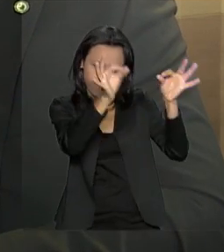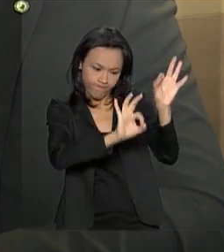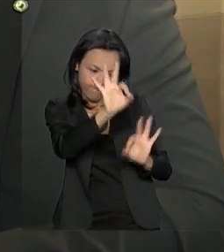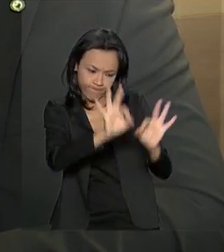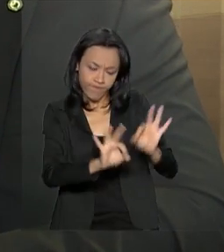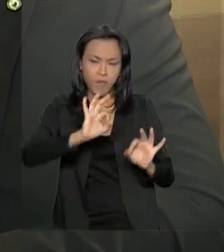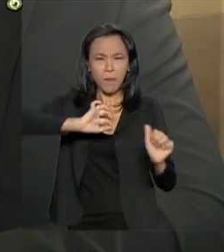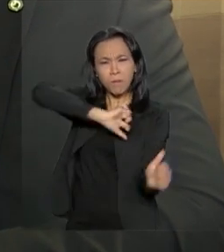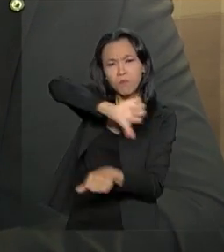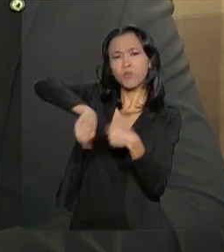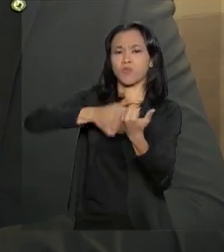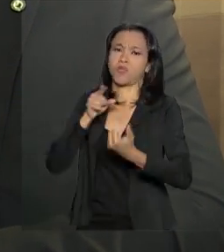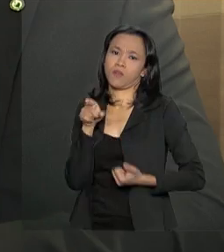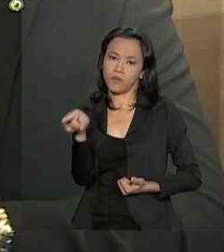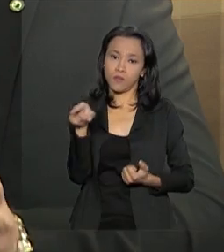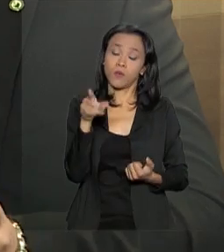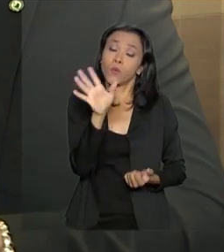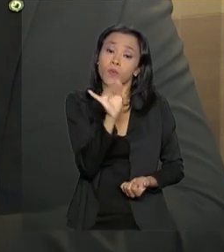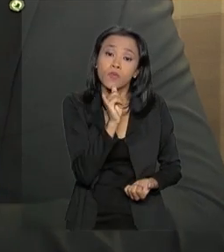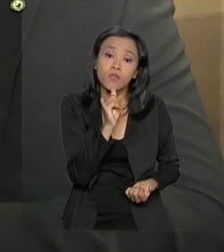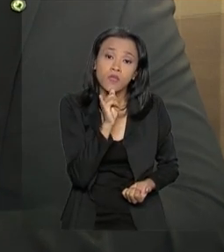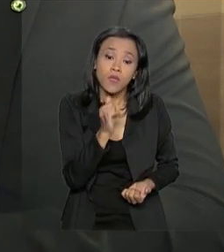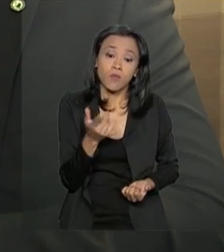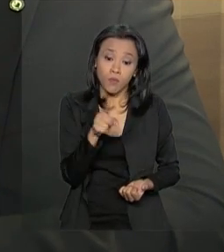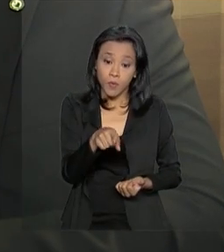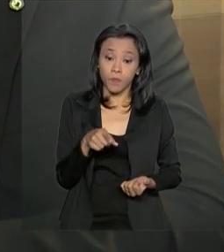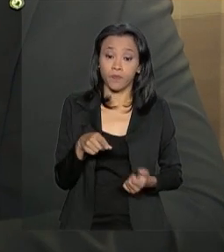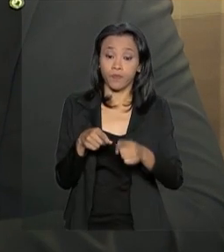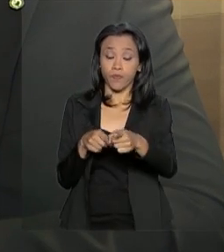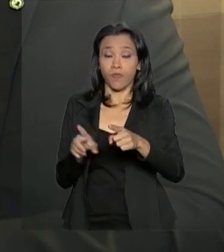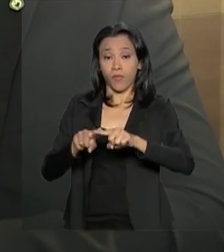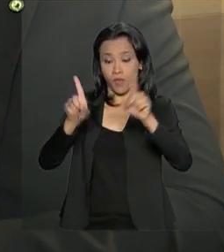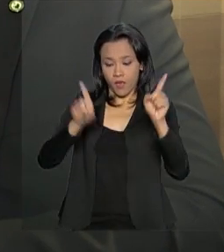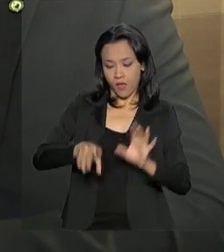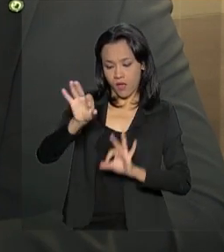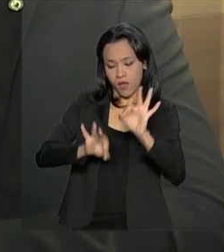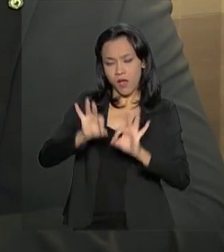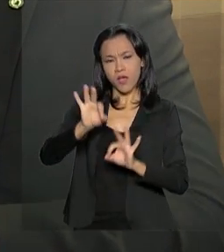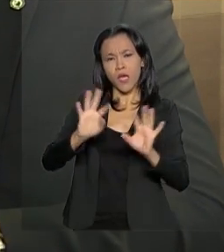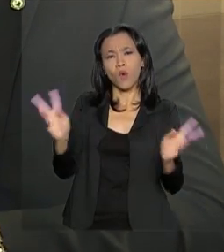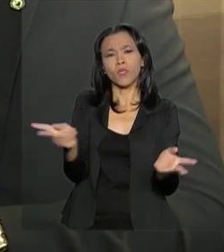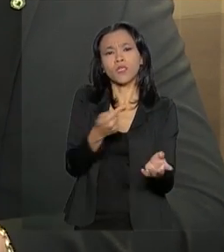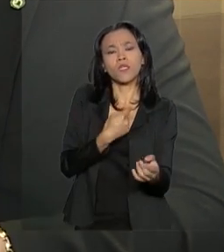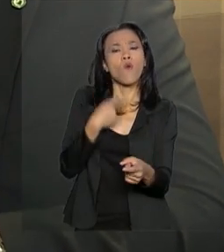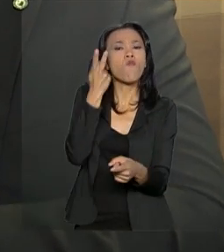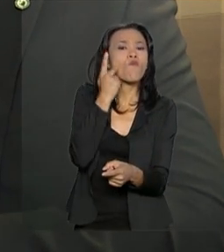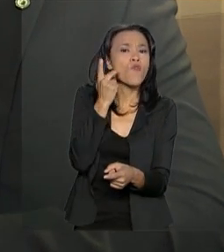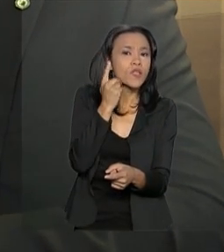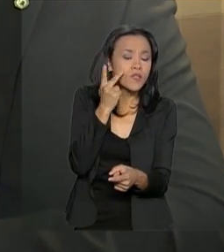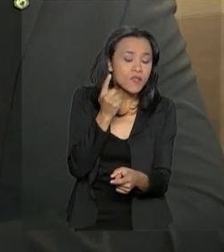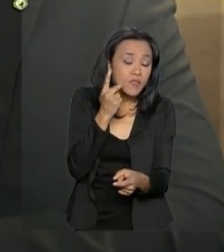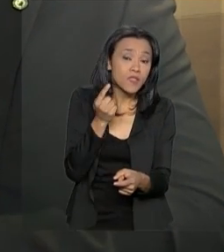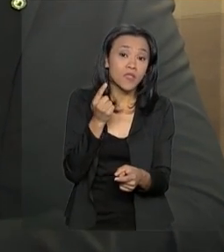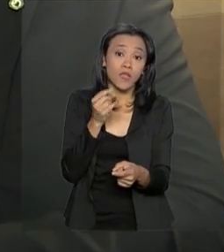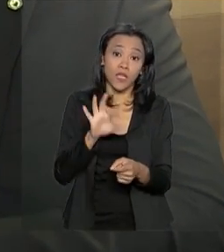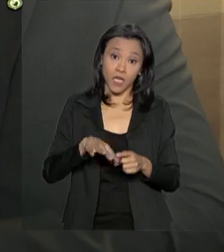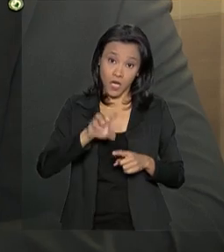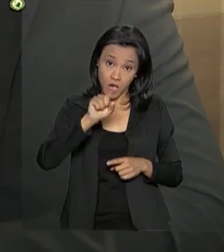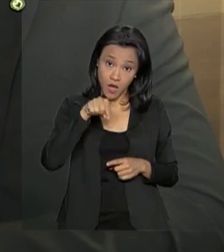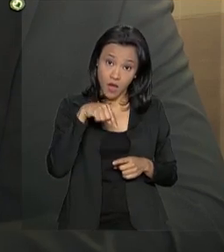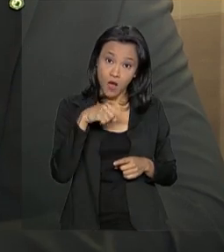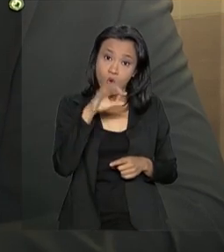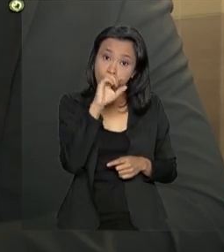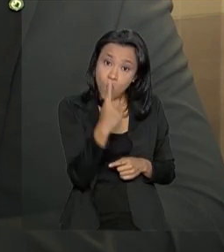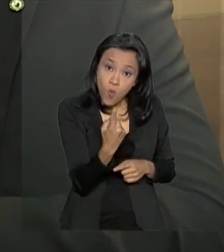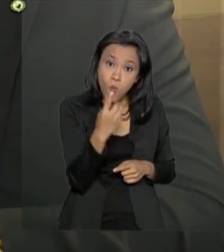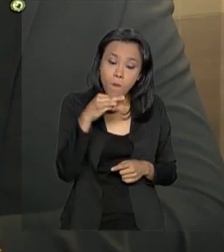realidade. Cito um exemplo de uma planta dessinalizadora em Fortaleza, que vai trazer um metro cúbico por